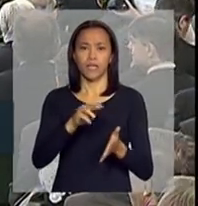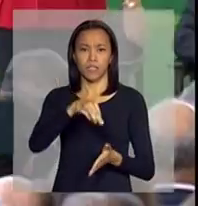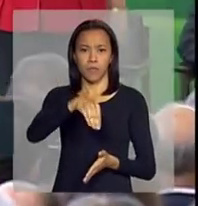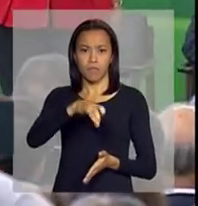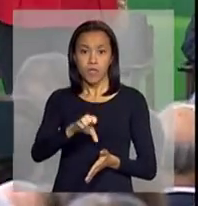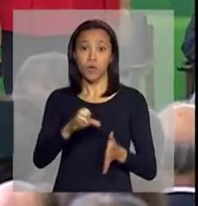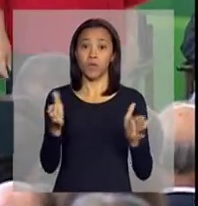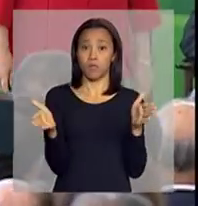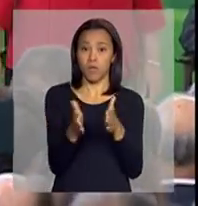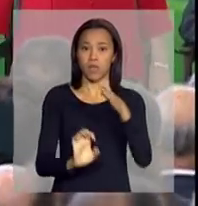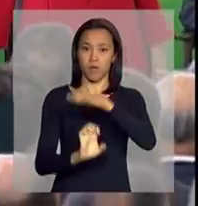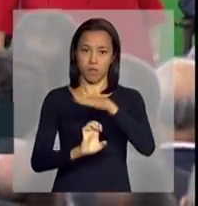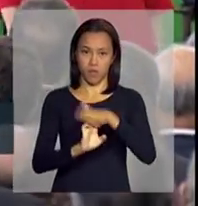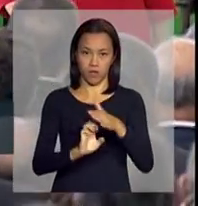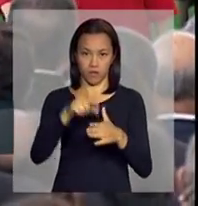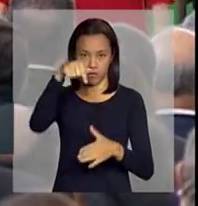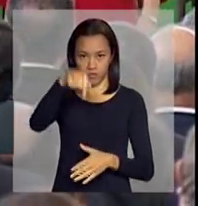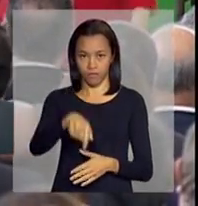Presidência da República.